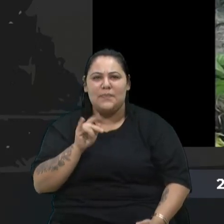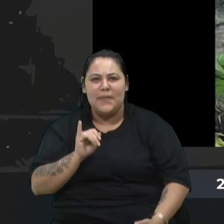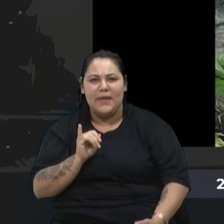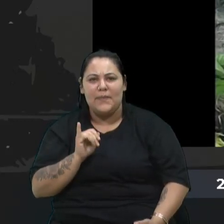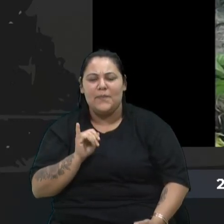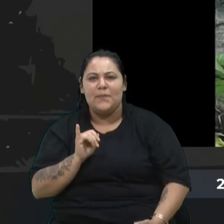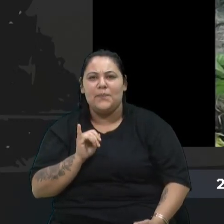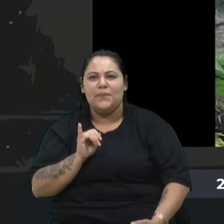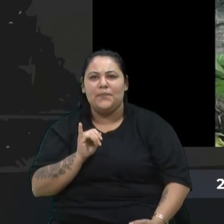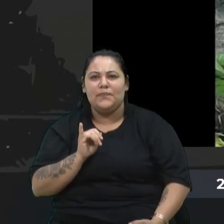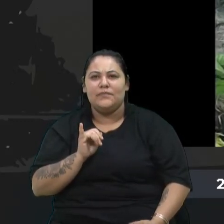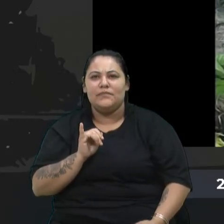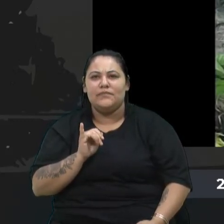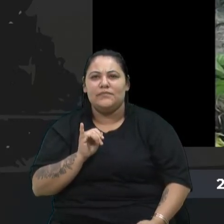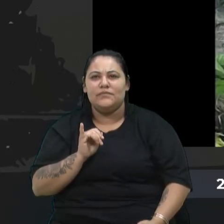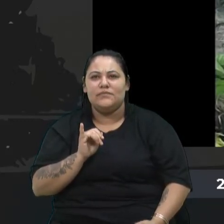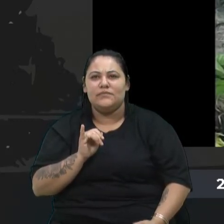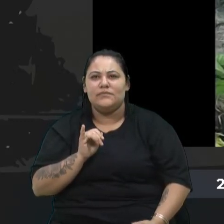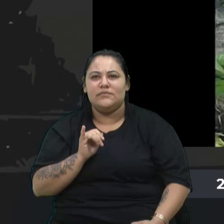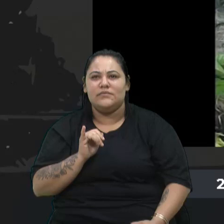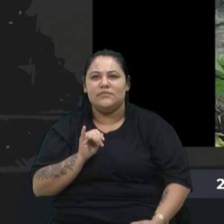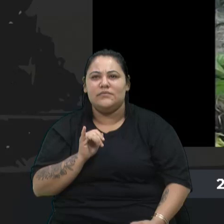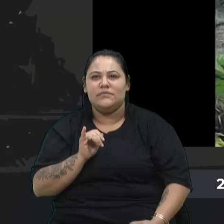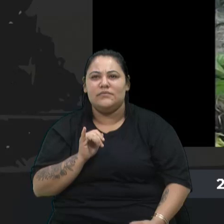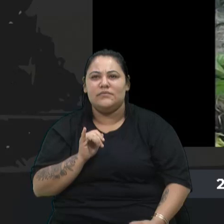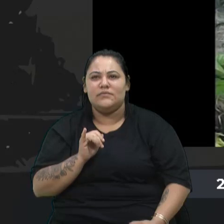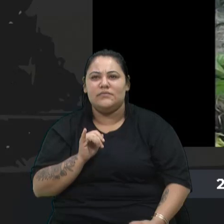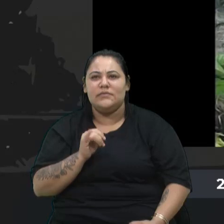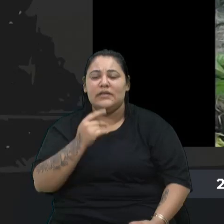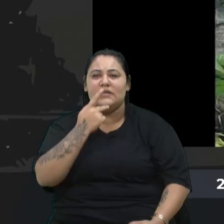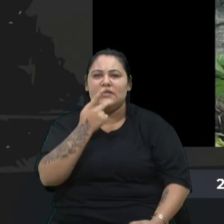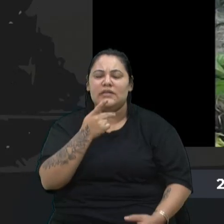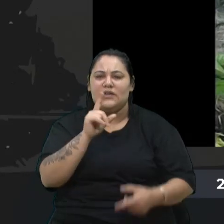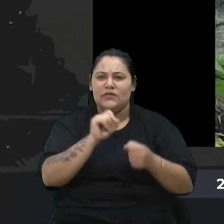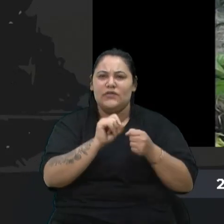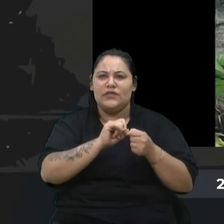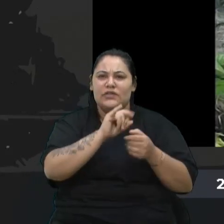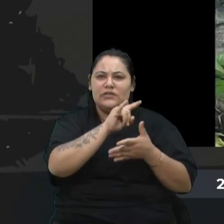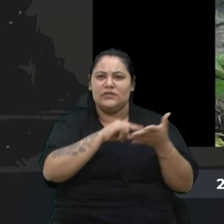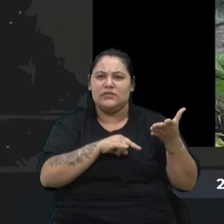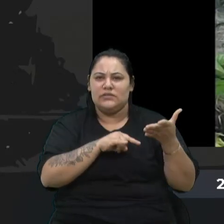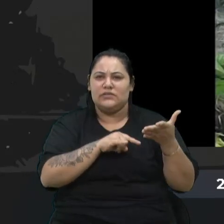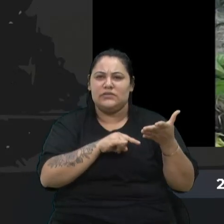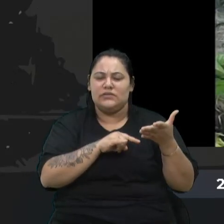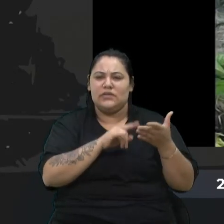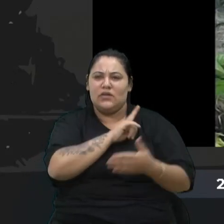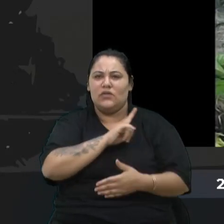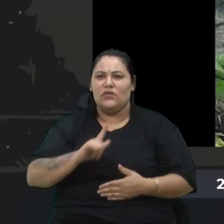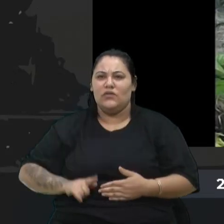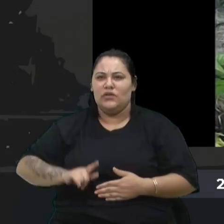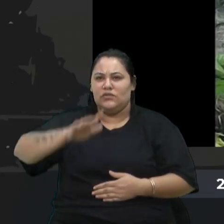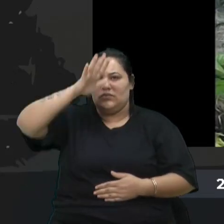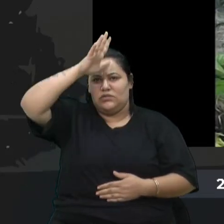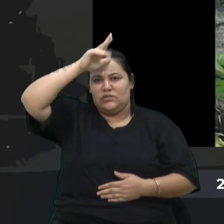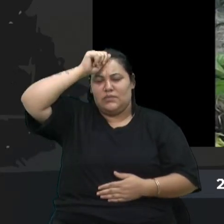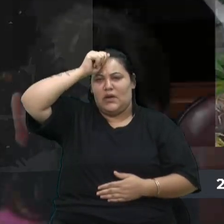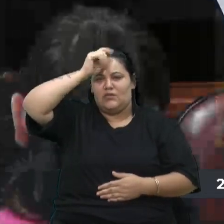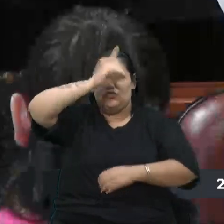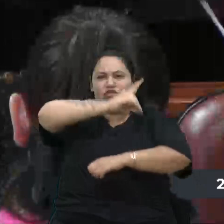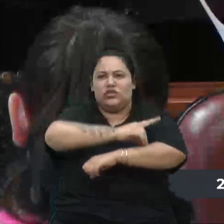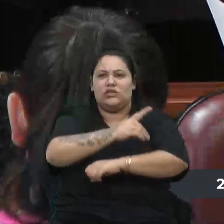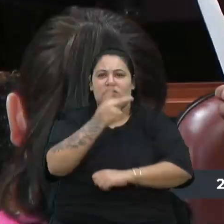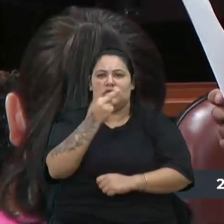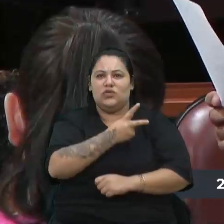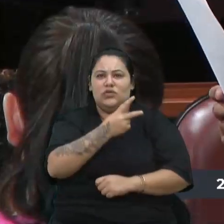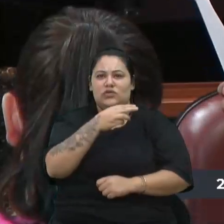falamos isso, e eu protocolei uma indicação ao governo municipal no dia 2